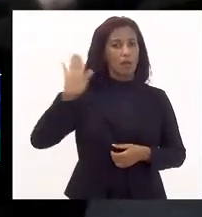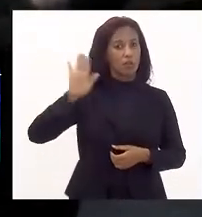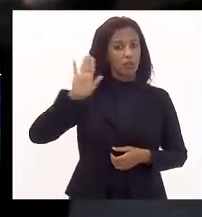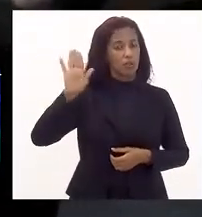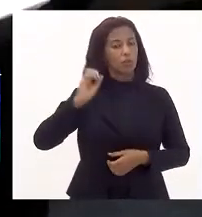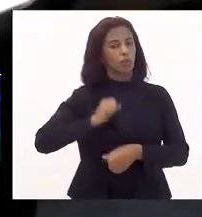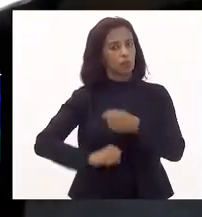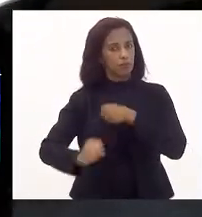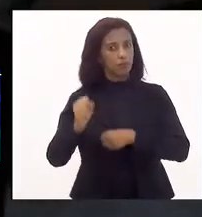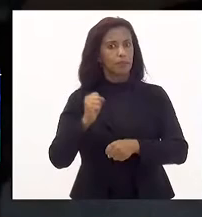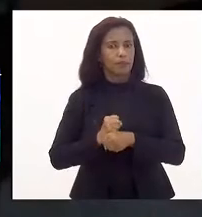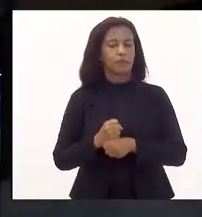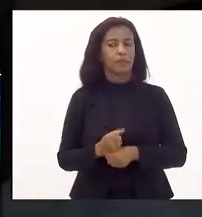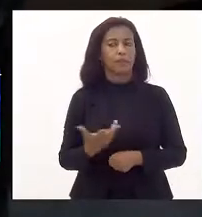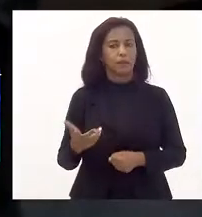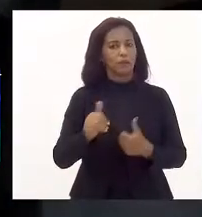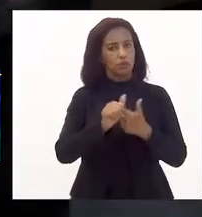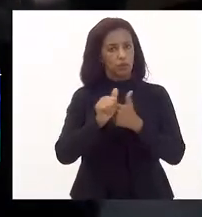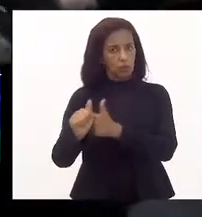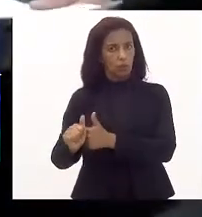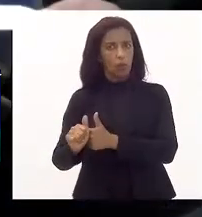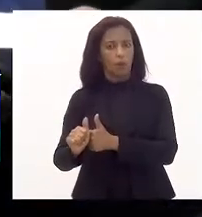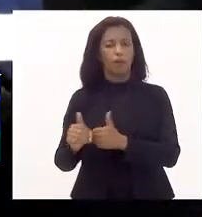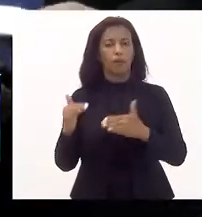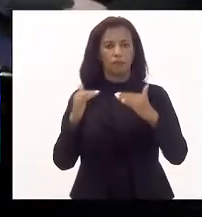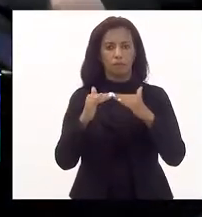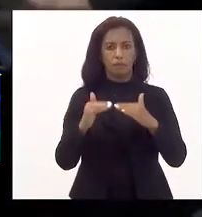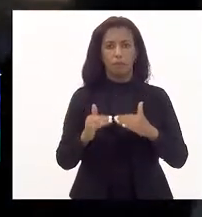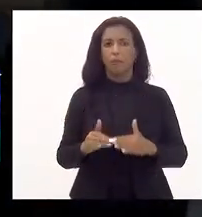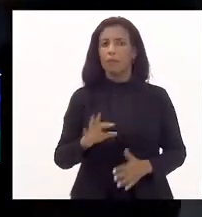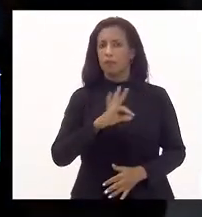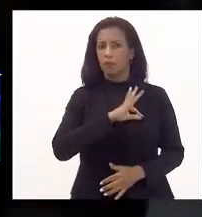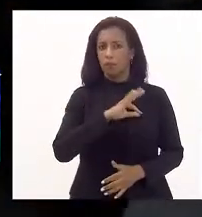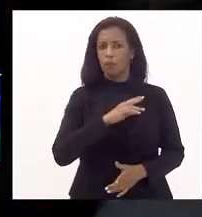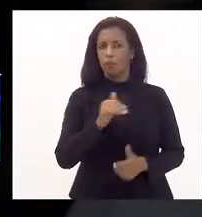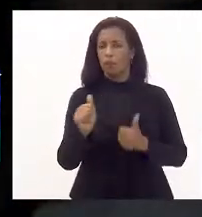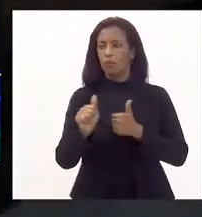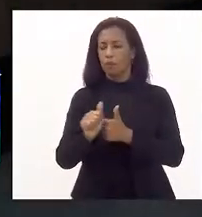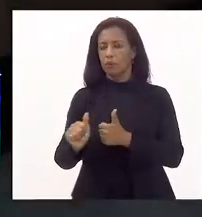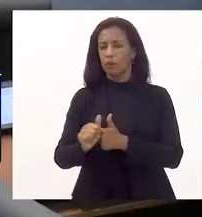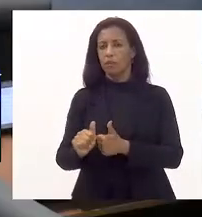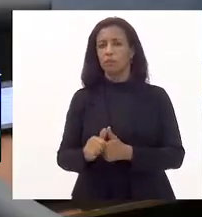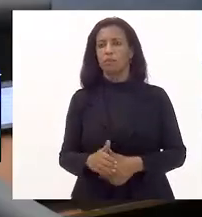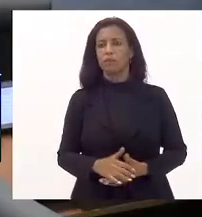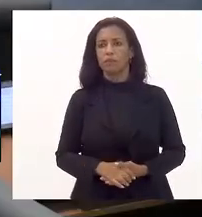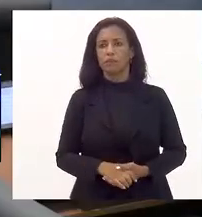Então, a gente está acompanhando o parecer, mas a Polícia Militar segue a Constituição Federal.